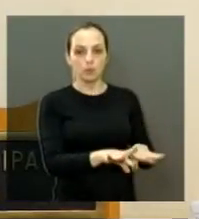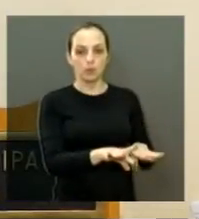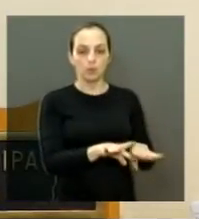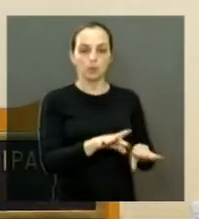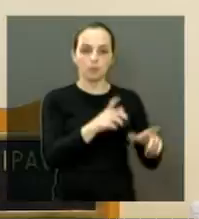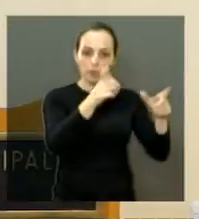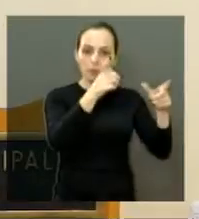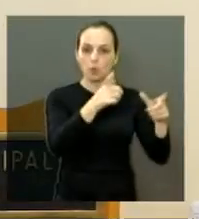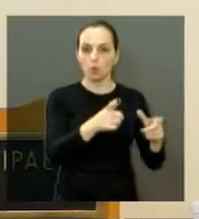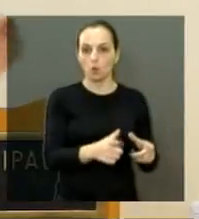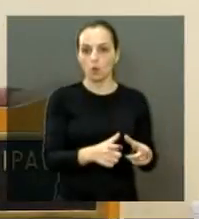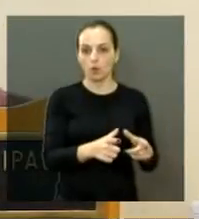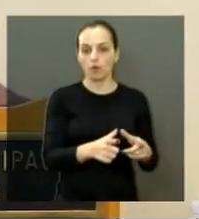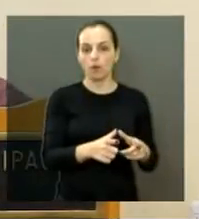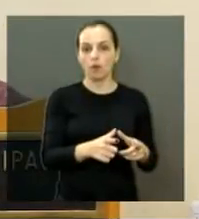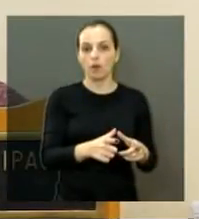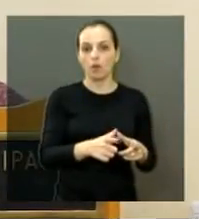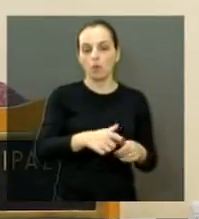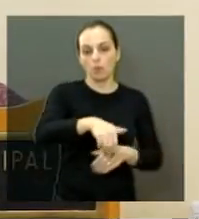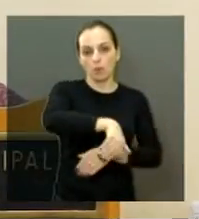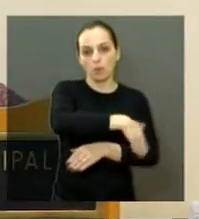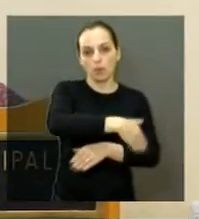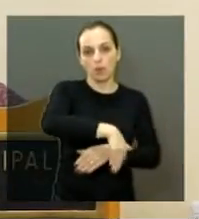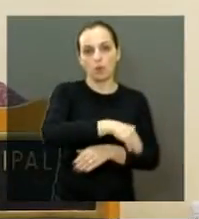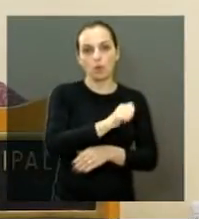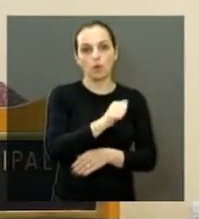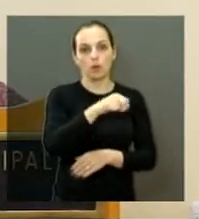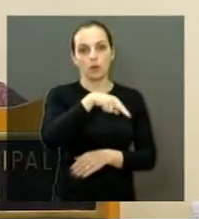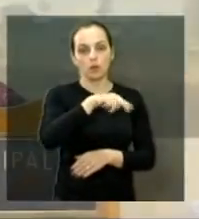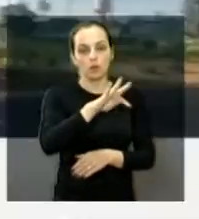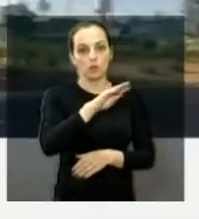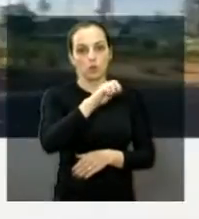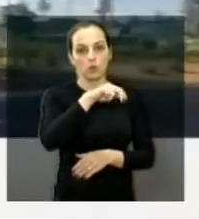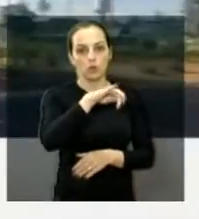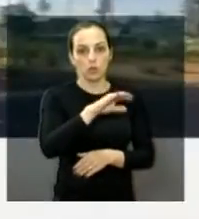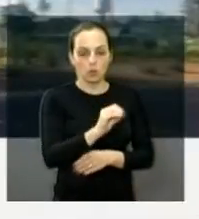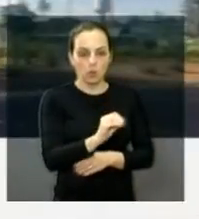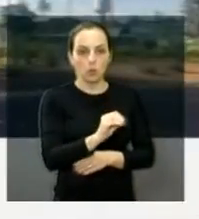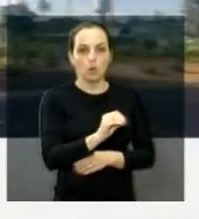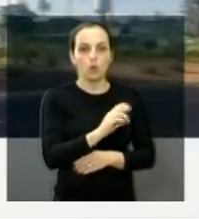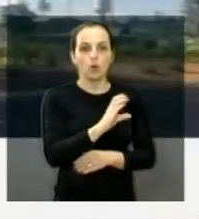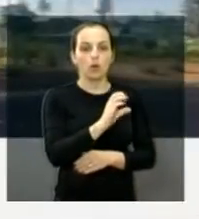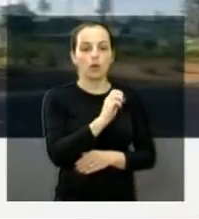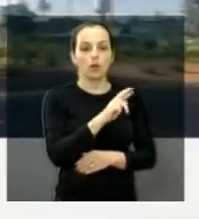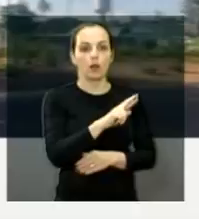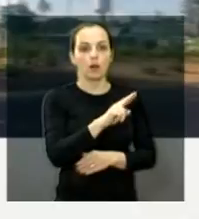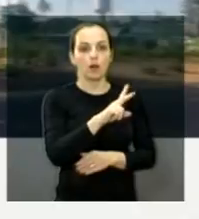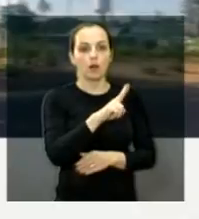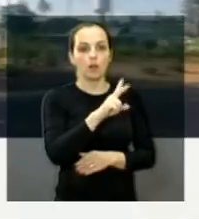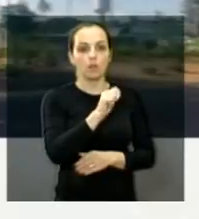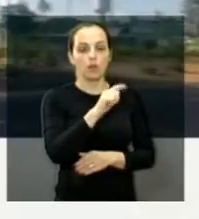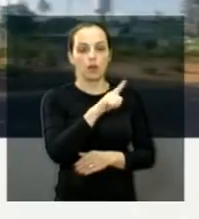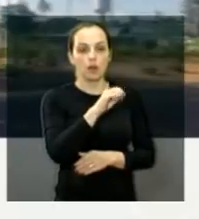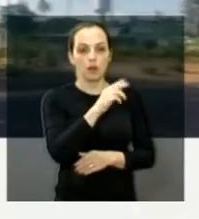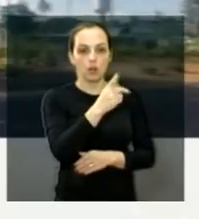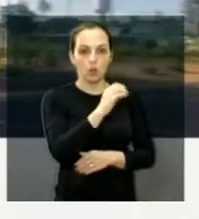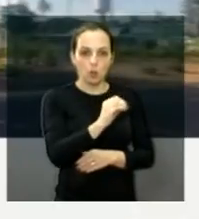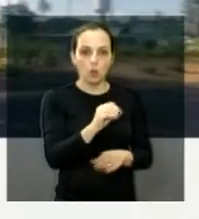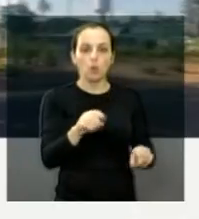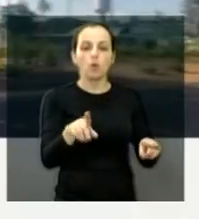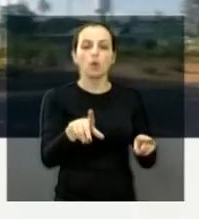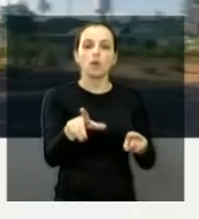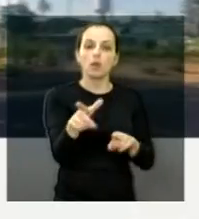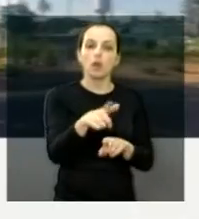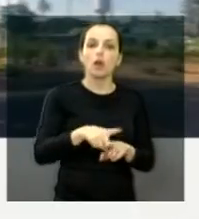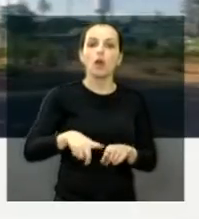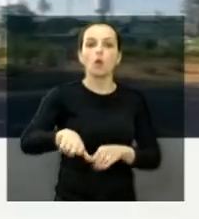está localizado entre as ruas Antônio Rodrigues de Carvalho, Pastor Antônio da Silva Cortez e Avenida Dr. Frederico